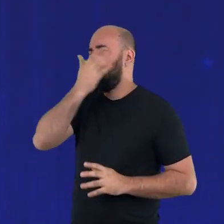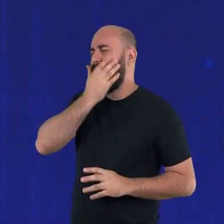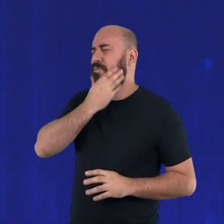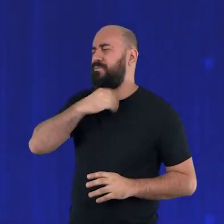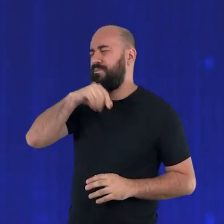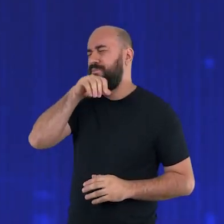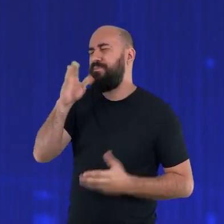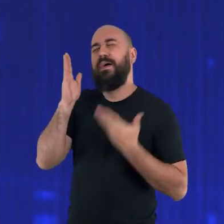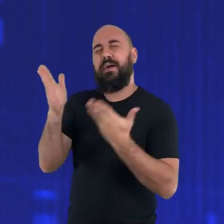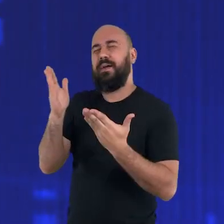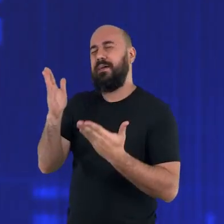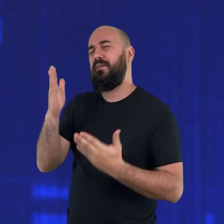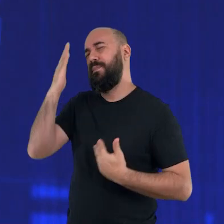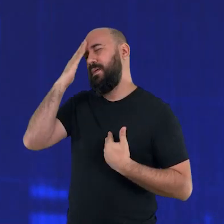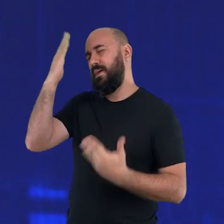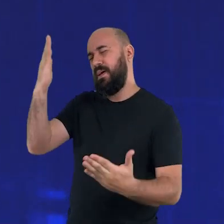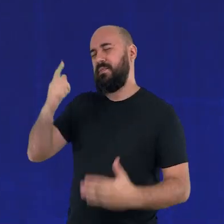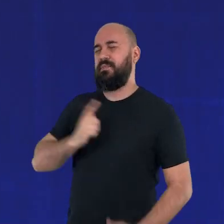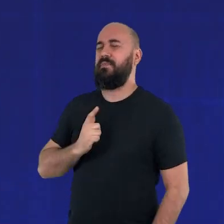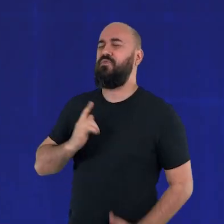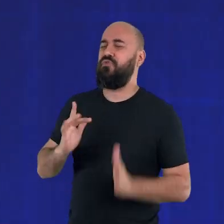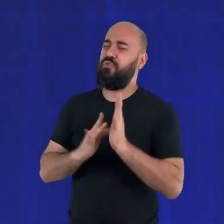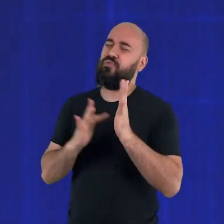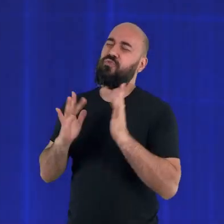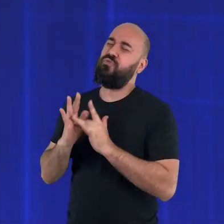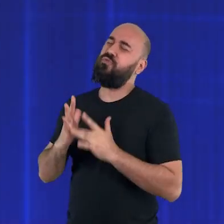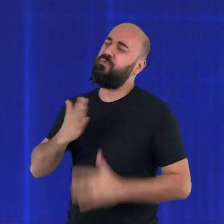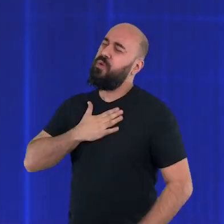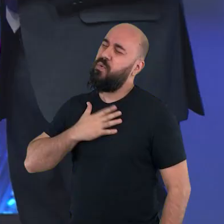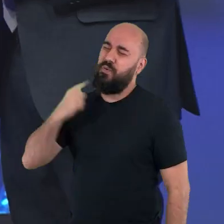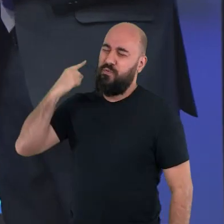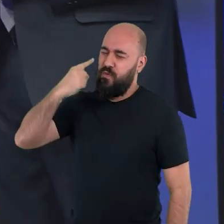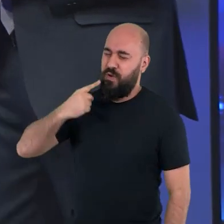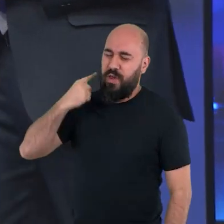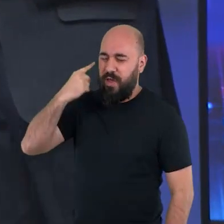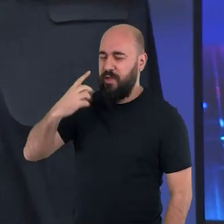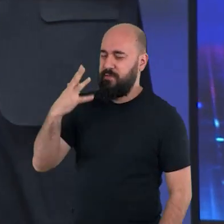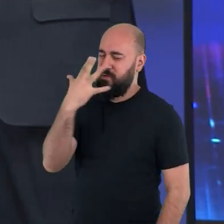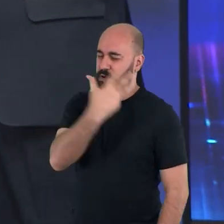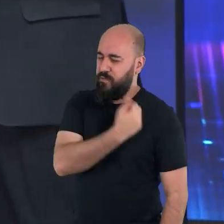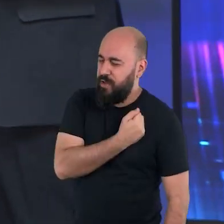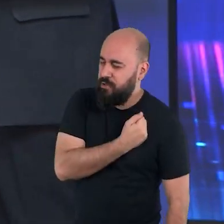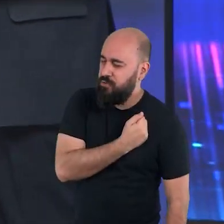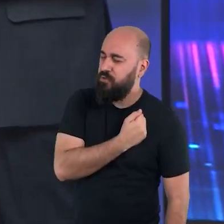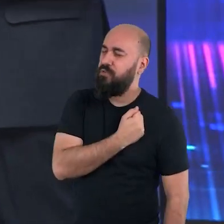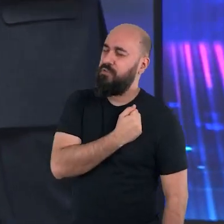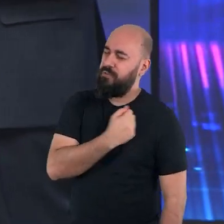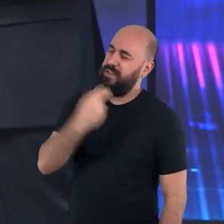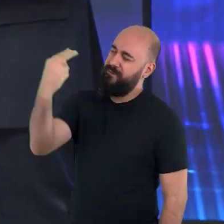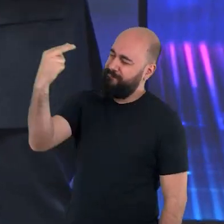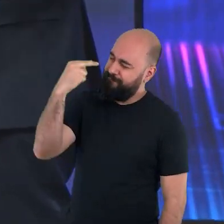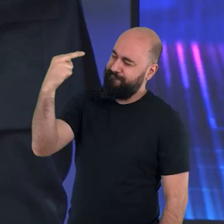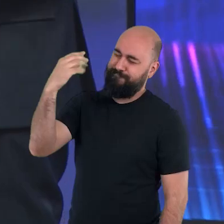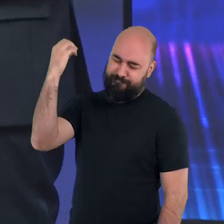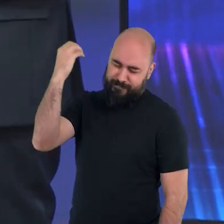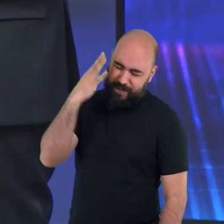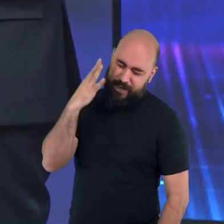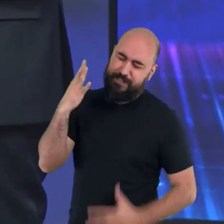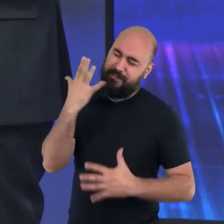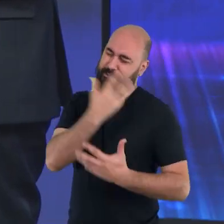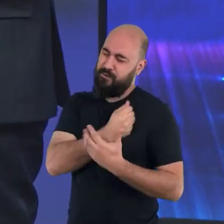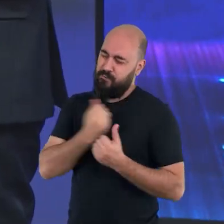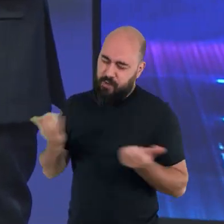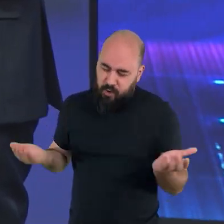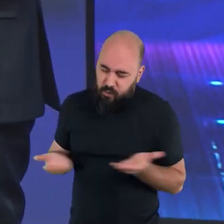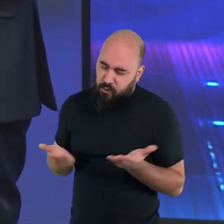hoje temos Jesus como nosso advogado, como nosso salvador, como aquele que olha por nós e está pronto para nos